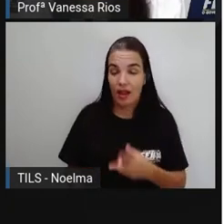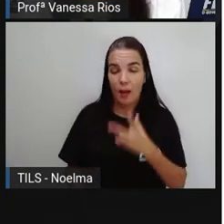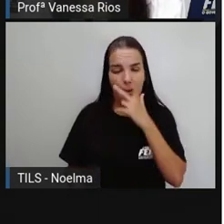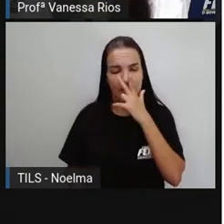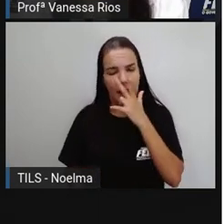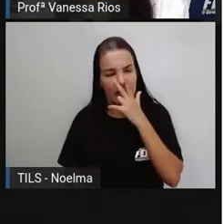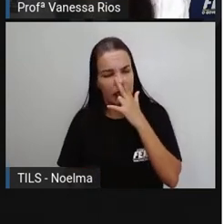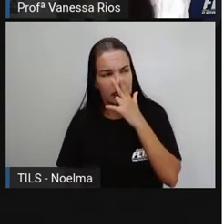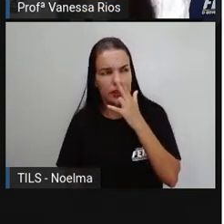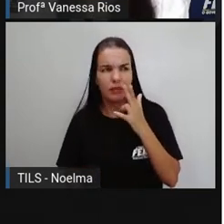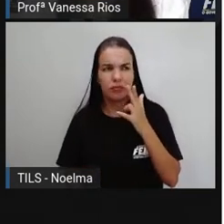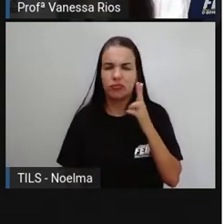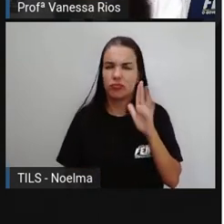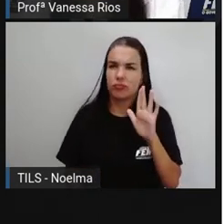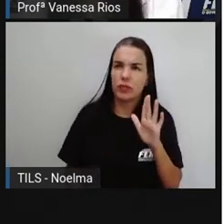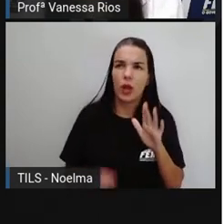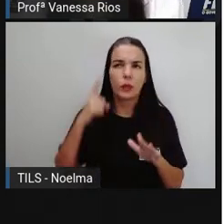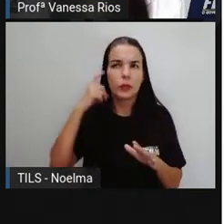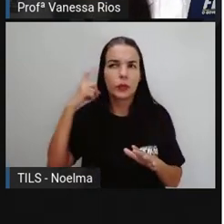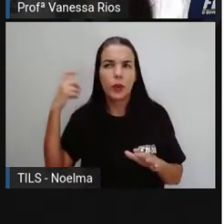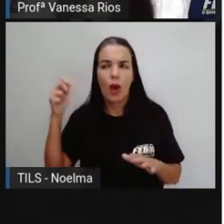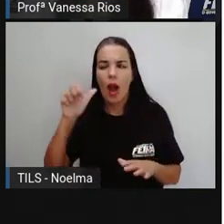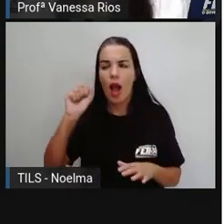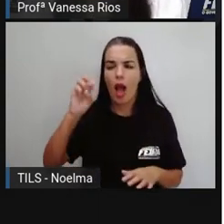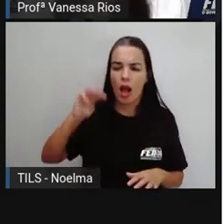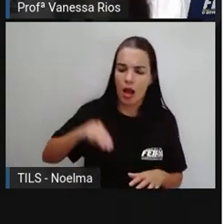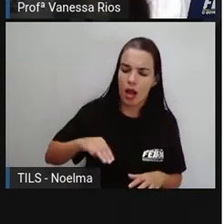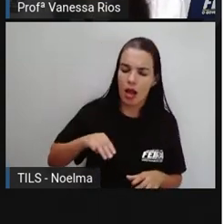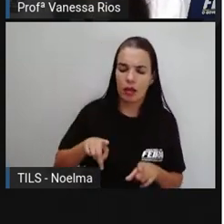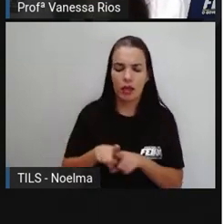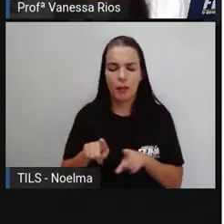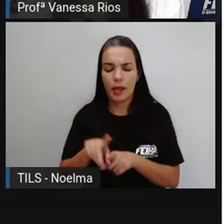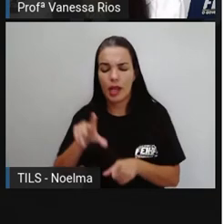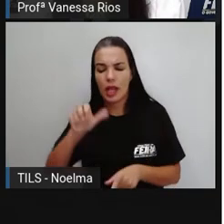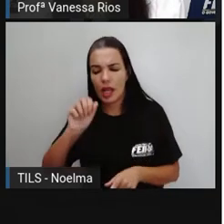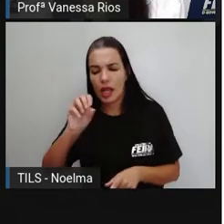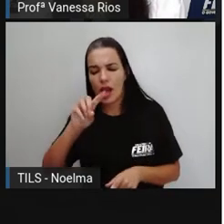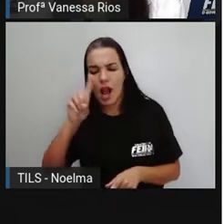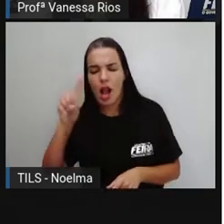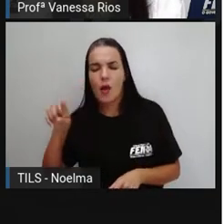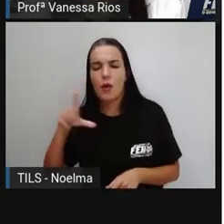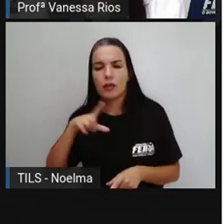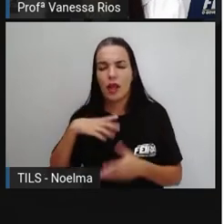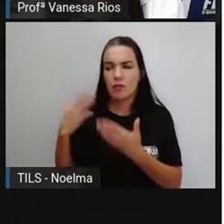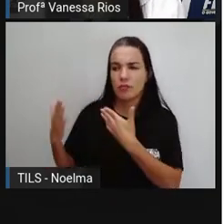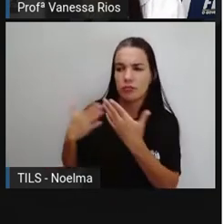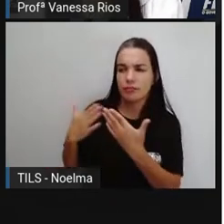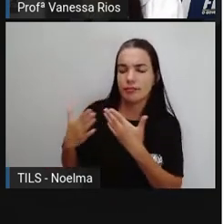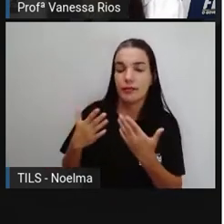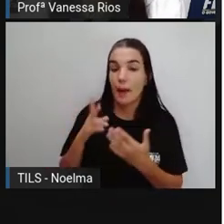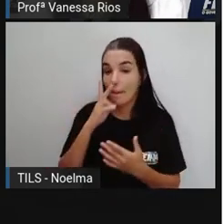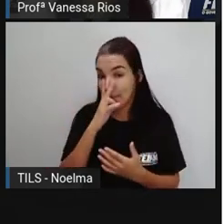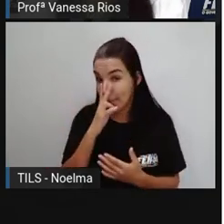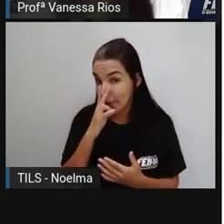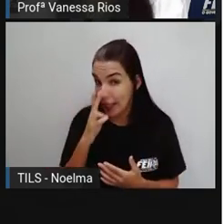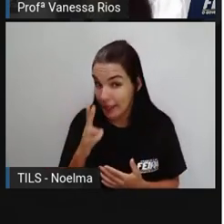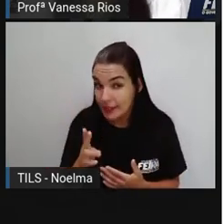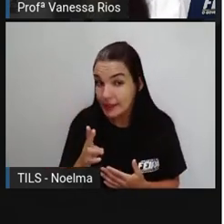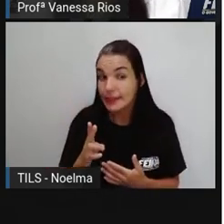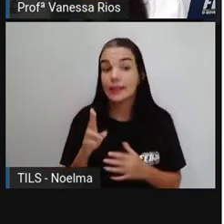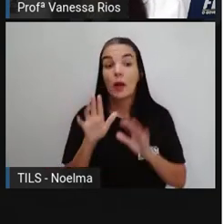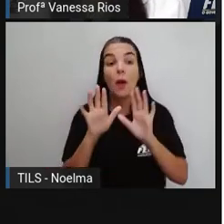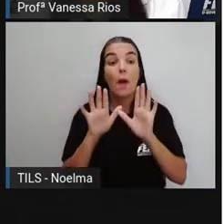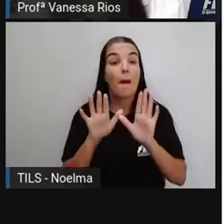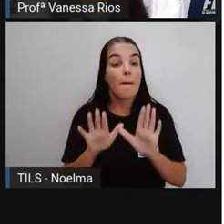é? Se pareça que o som do ão e do ão tem alguma semelhança. Principalmente quando essas terminações estão junto